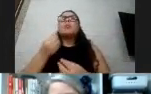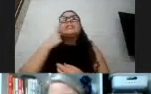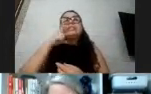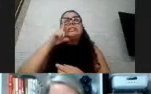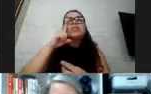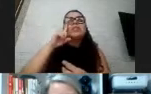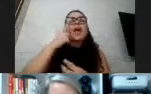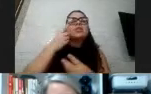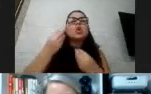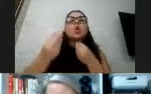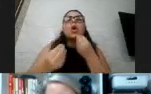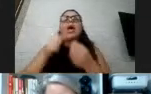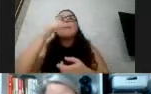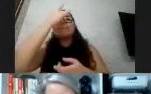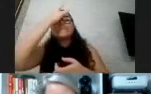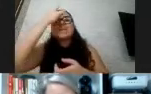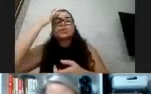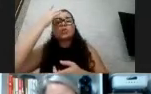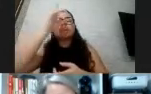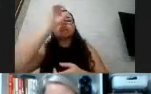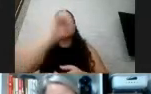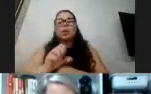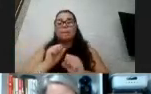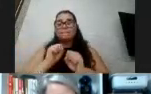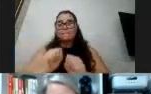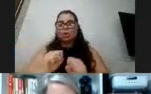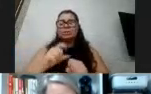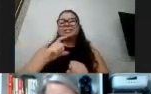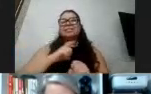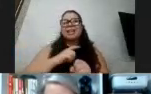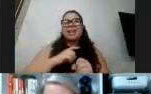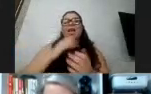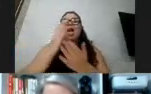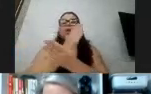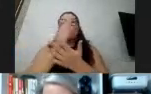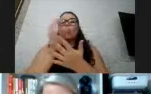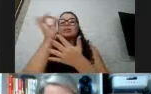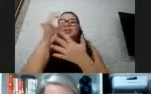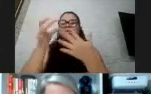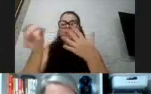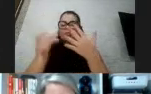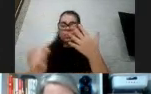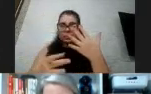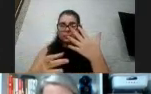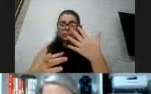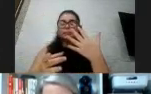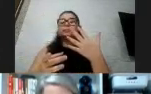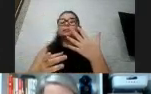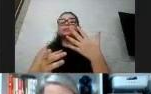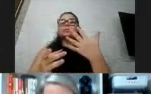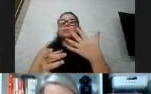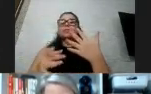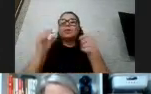assim, pessoas com deficiência podem ter algumas características, algumas especificidades que